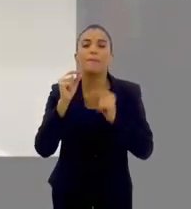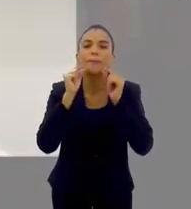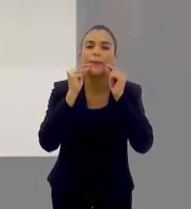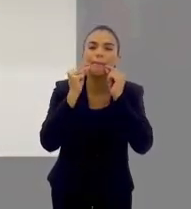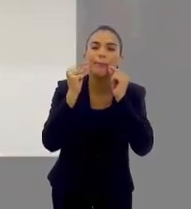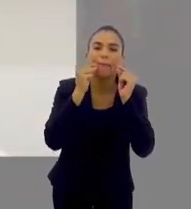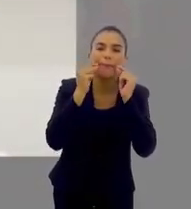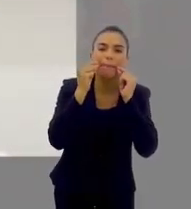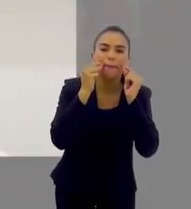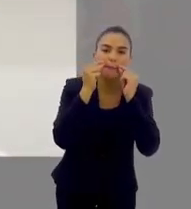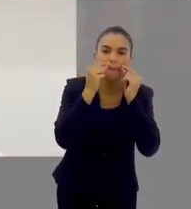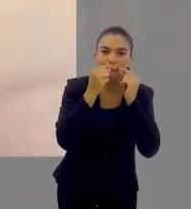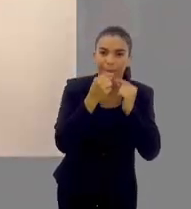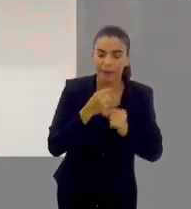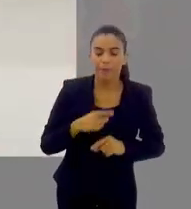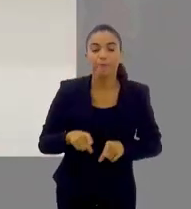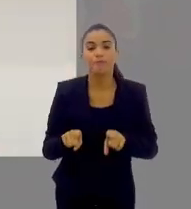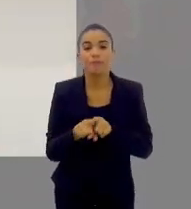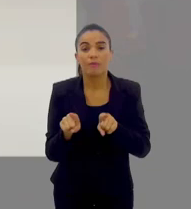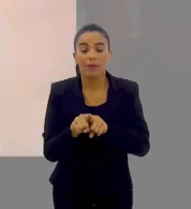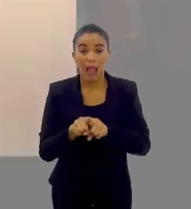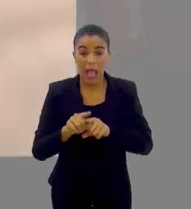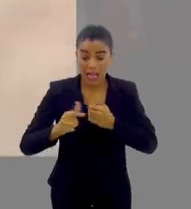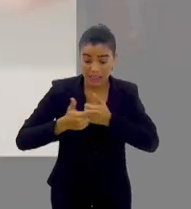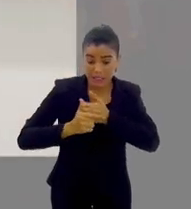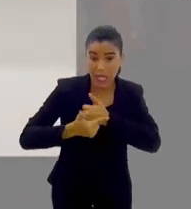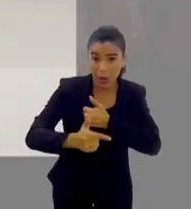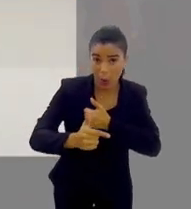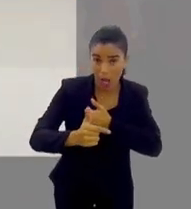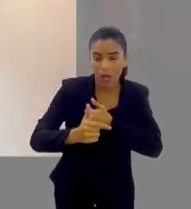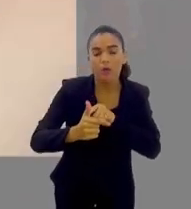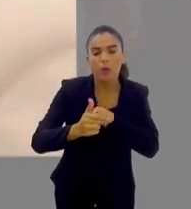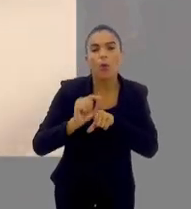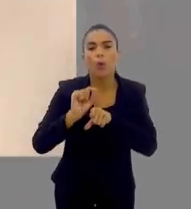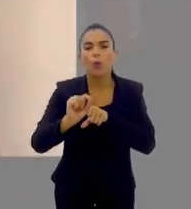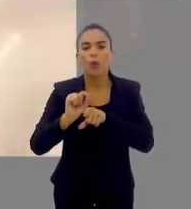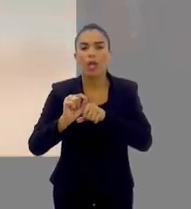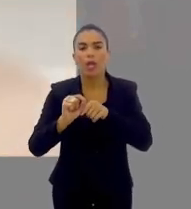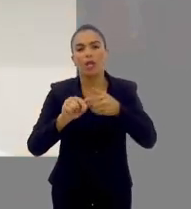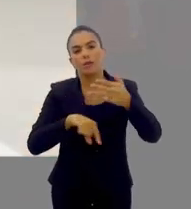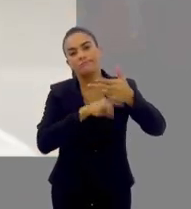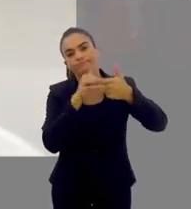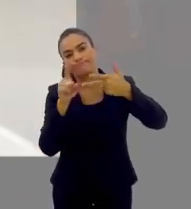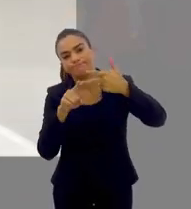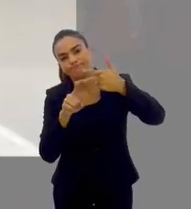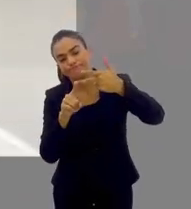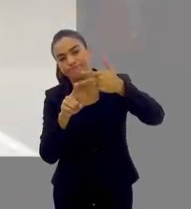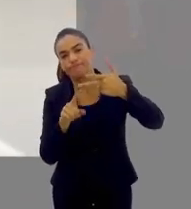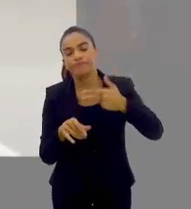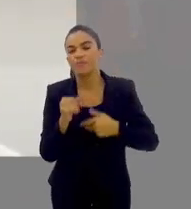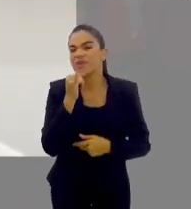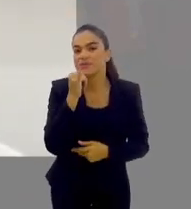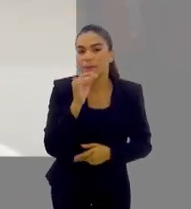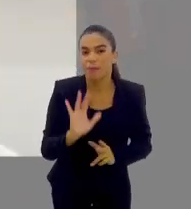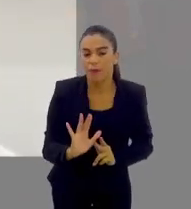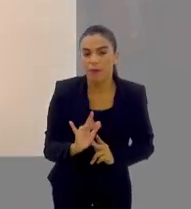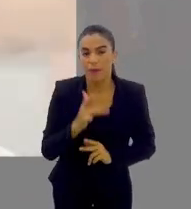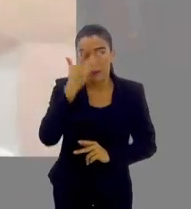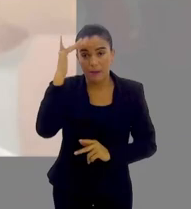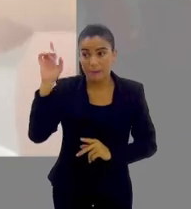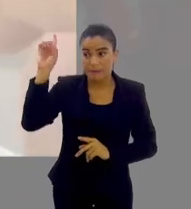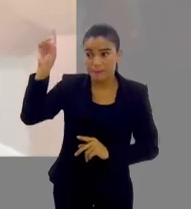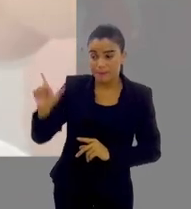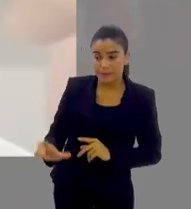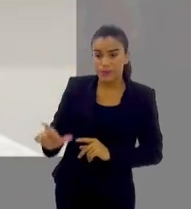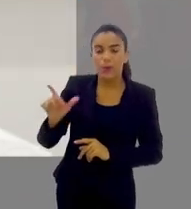ela é um vírus que, quando ela faz sequela, ela faz sequela pelos quadros secundários, por exemplo, eu tenho